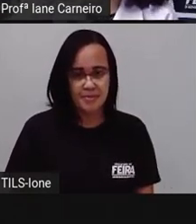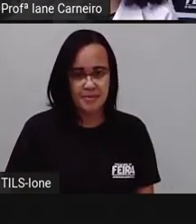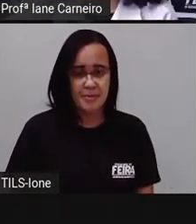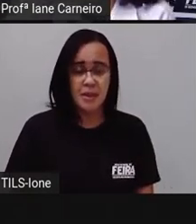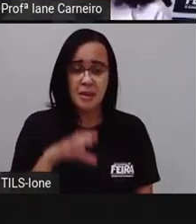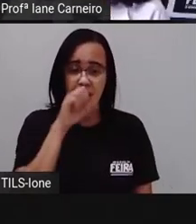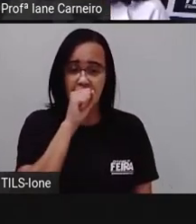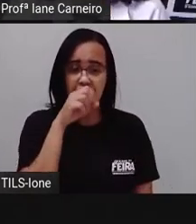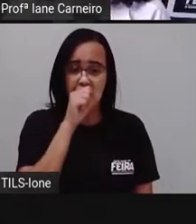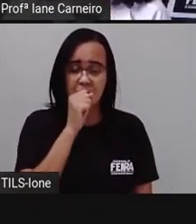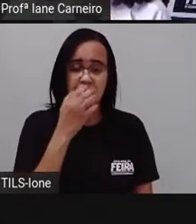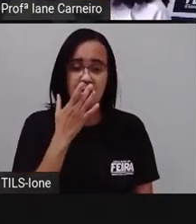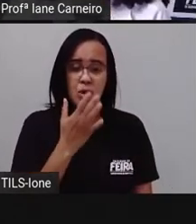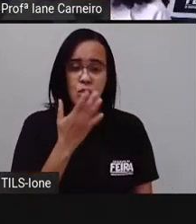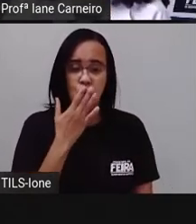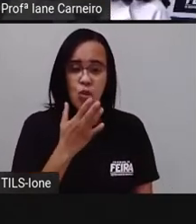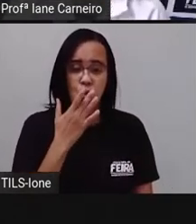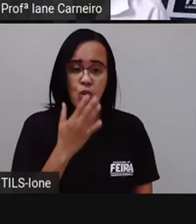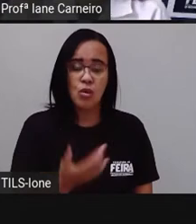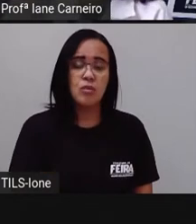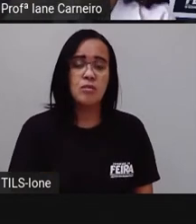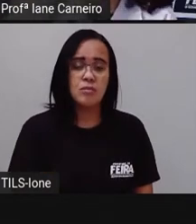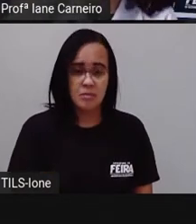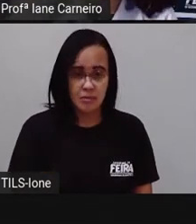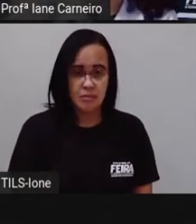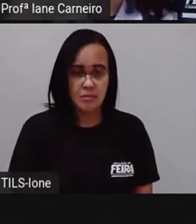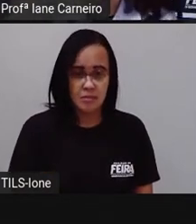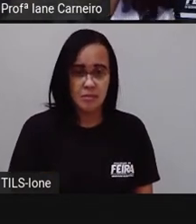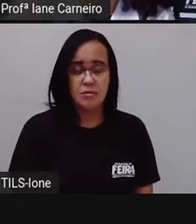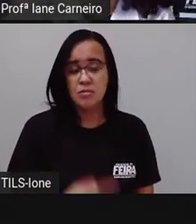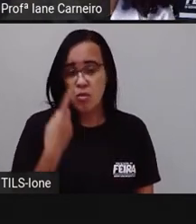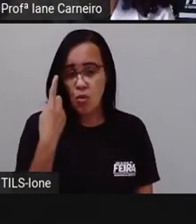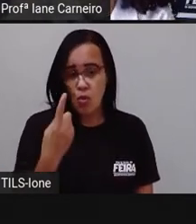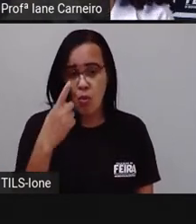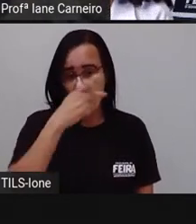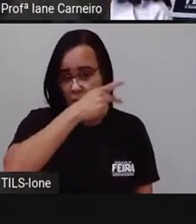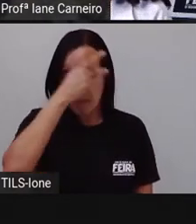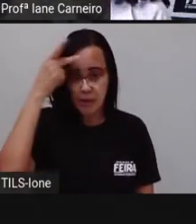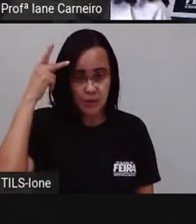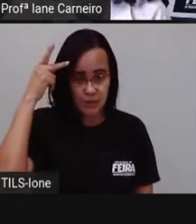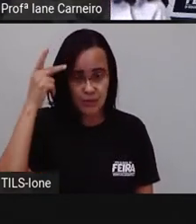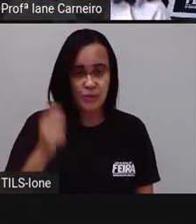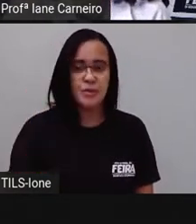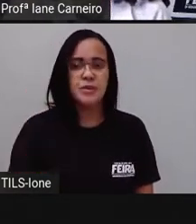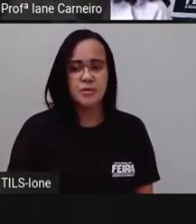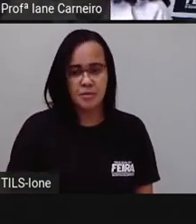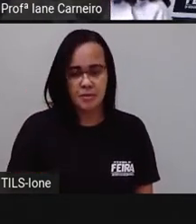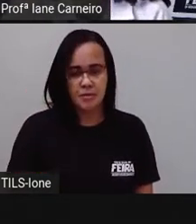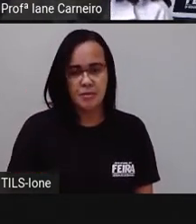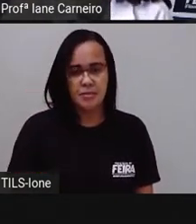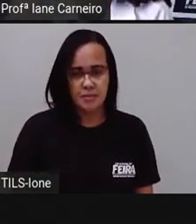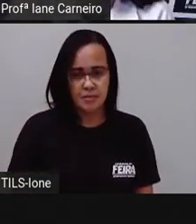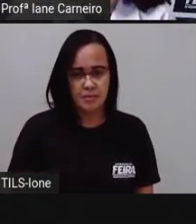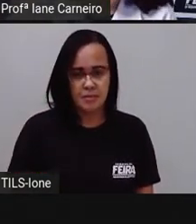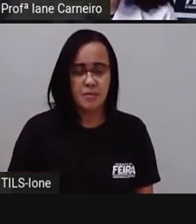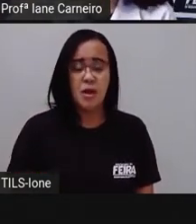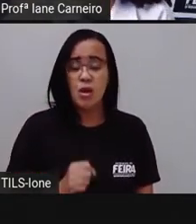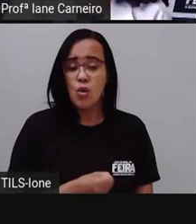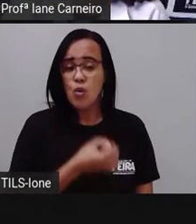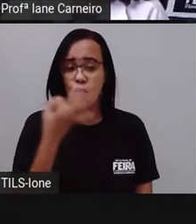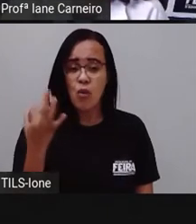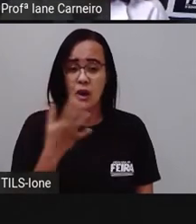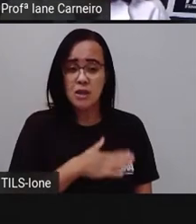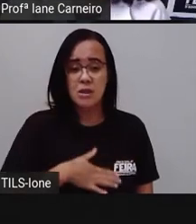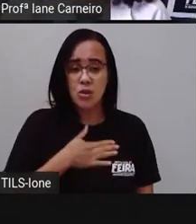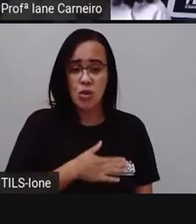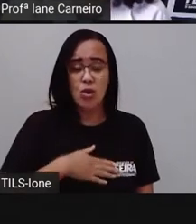cor laranja? Quem lembra? Também uma só. Aí a coloca o numeral 1. Quantas pessoas preferem